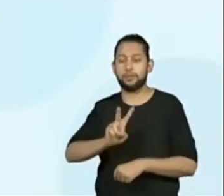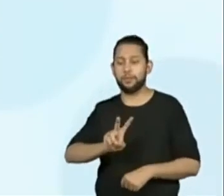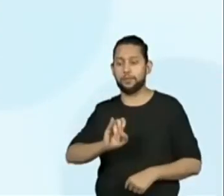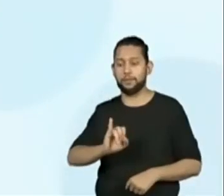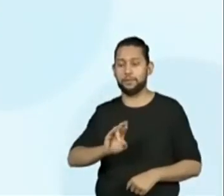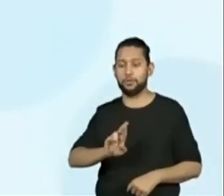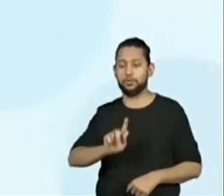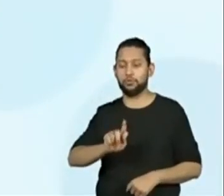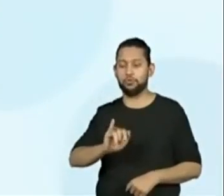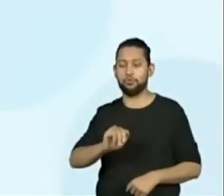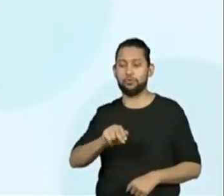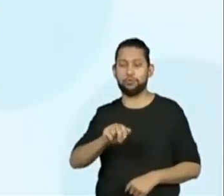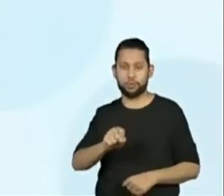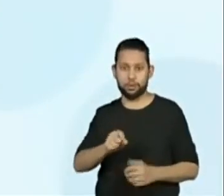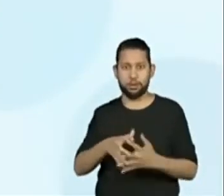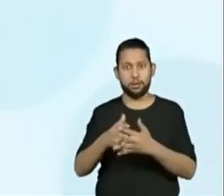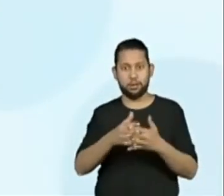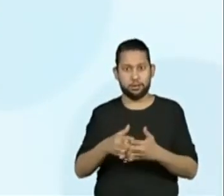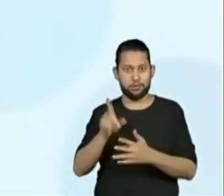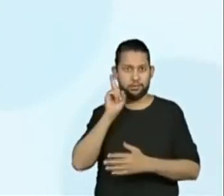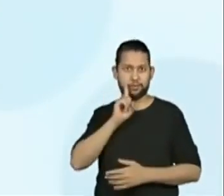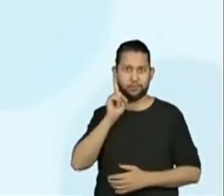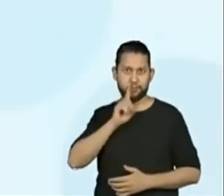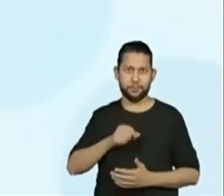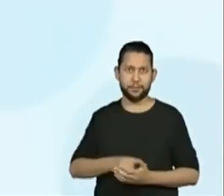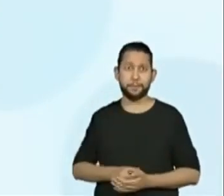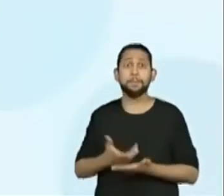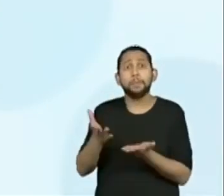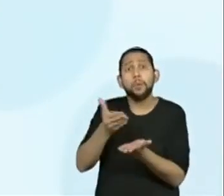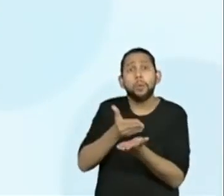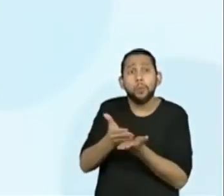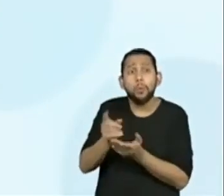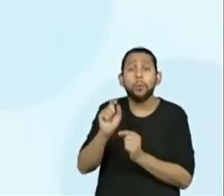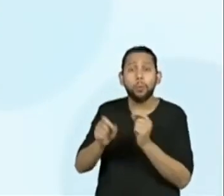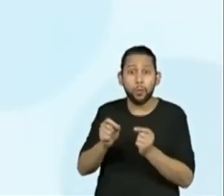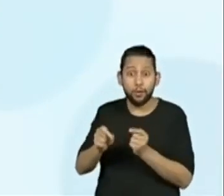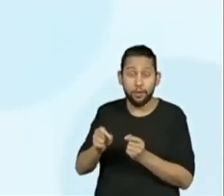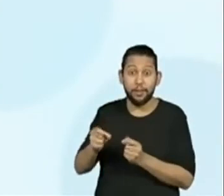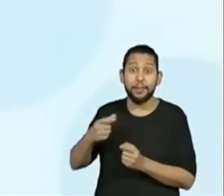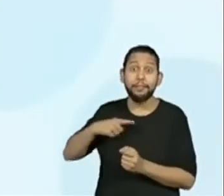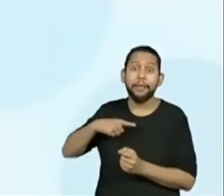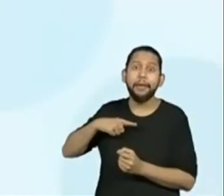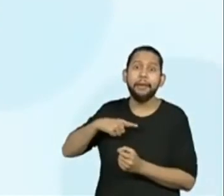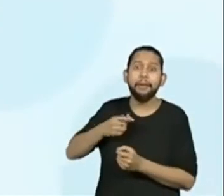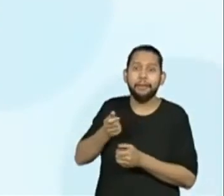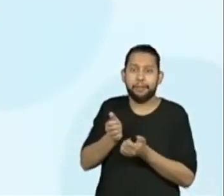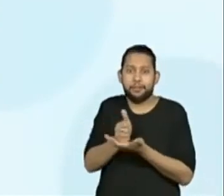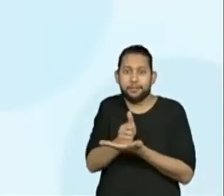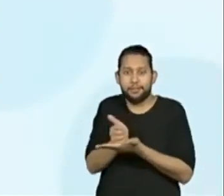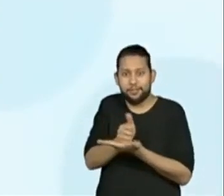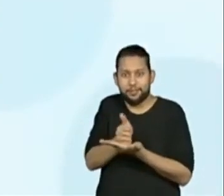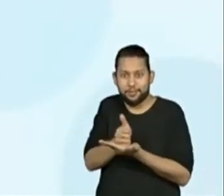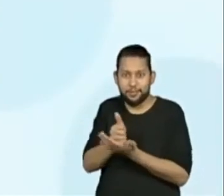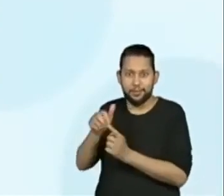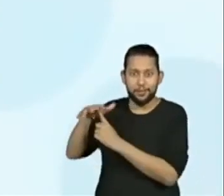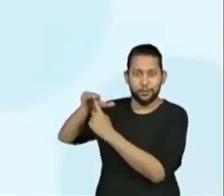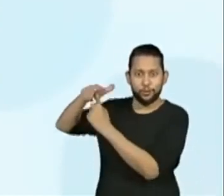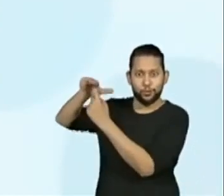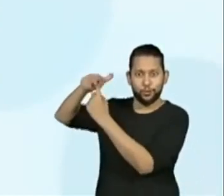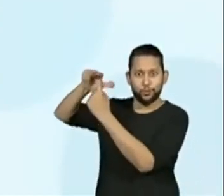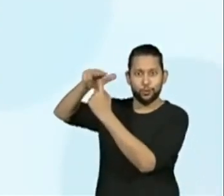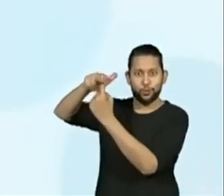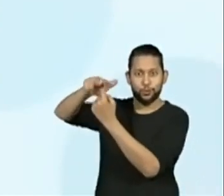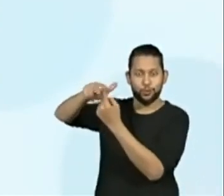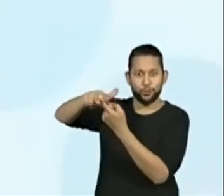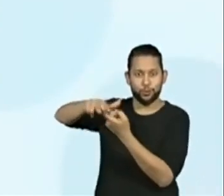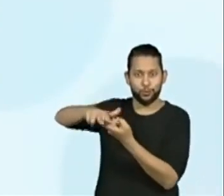Iniciativa proporciona a primeira distribuição de livros por drones de que se tem registro. Mais de 2 milhões de